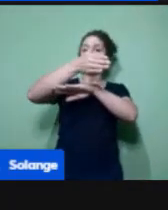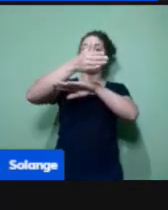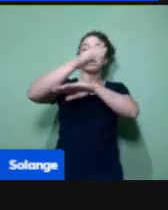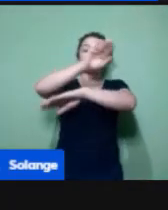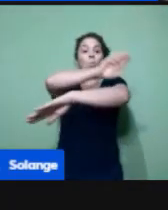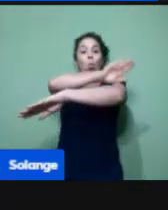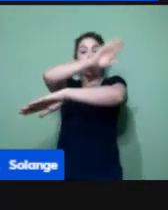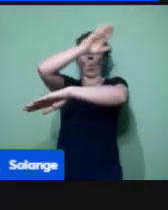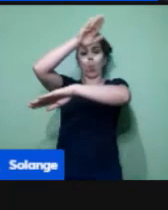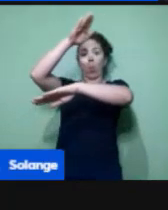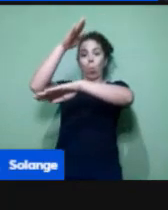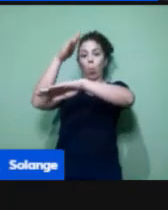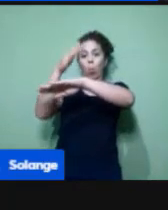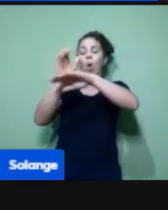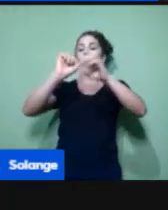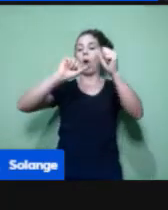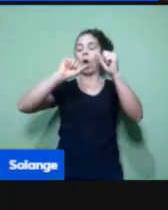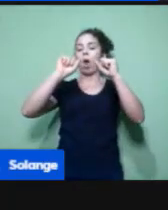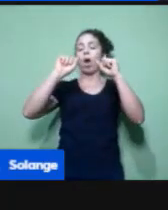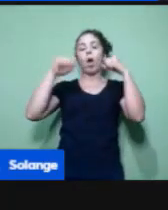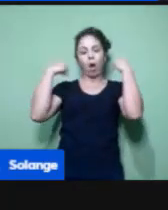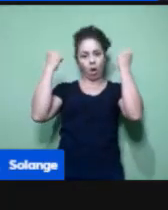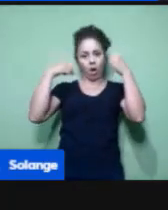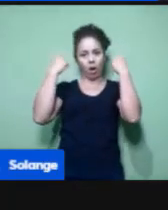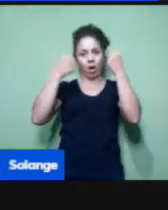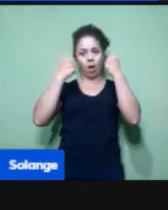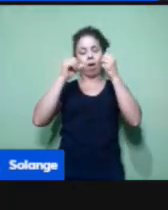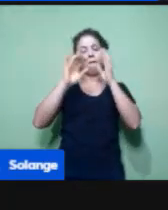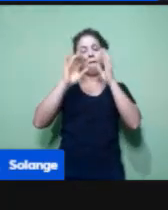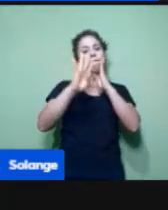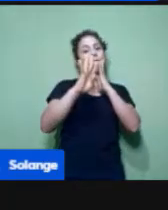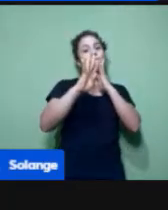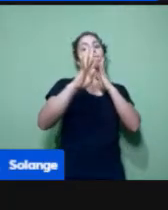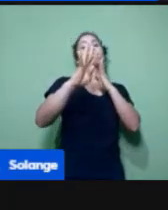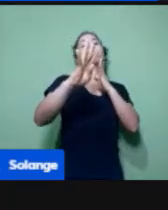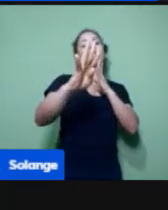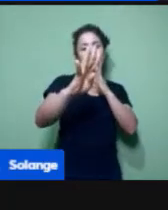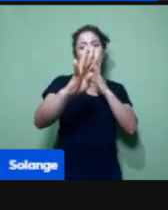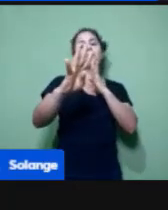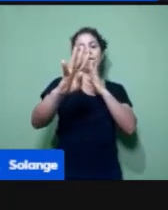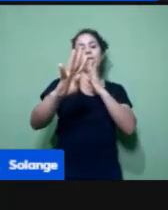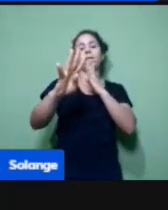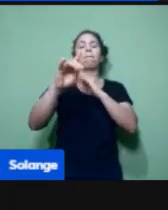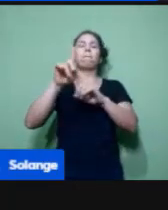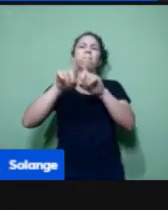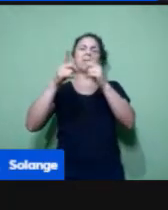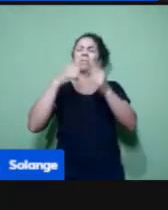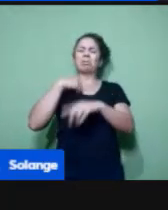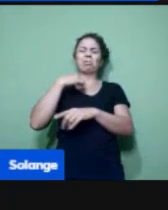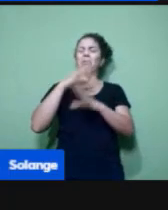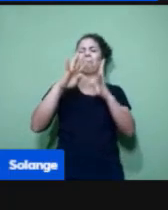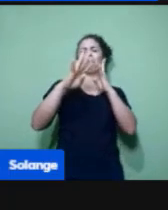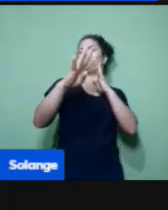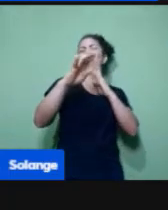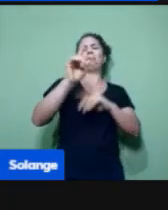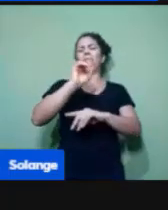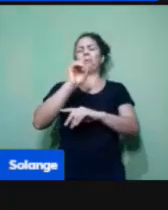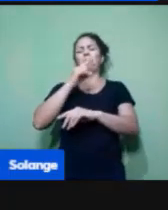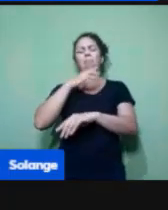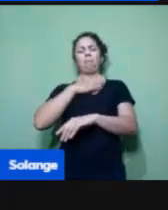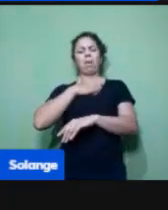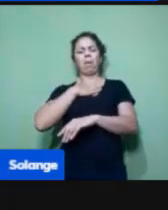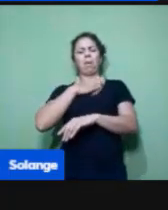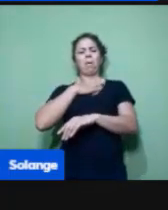com fila. Então, ah, mas eu não faço fila com os meus alunos, isso é muito arcaico. Nesse